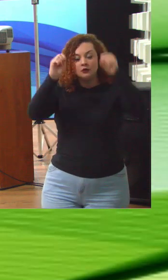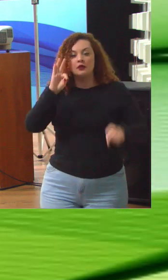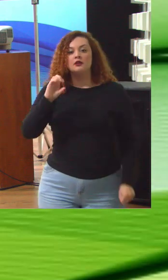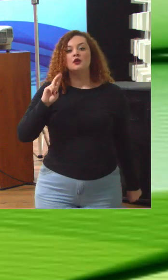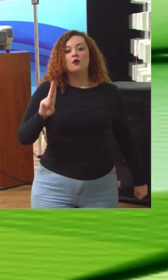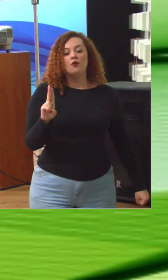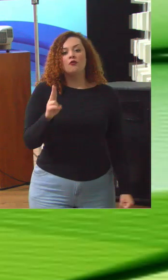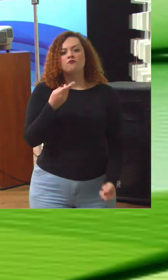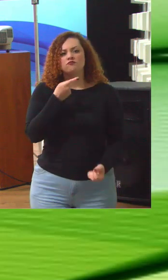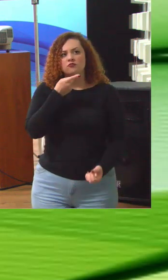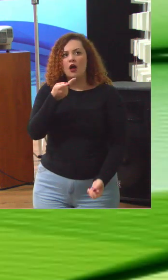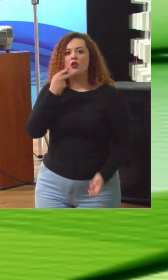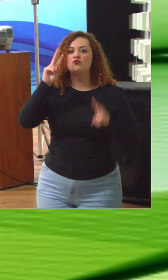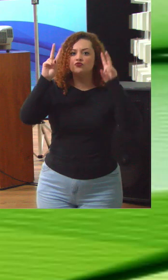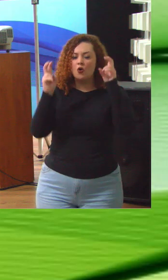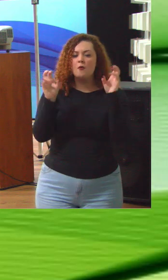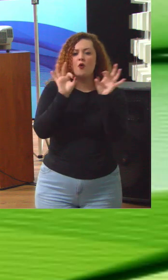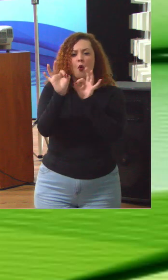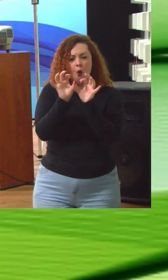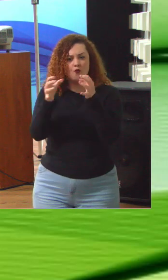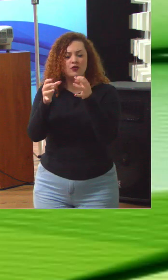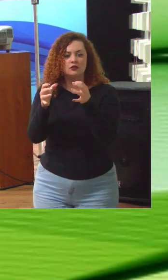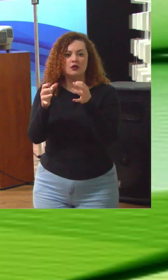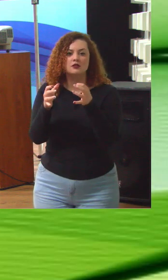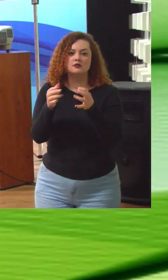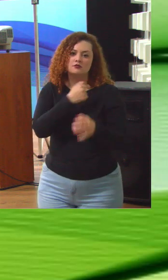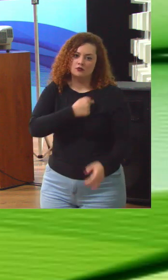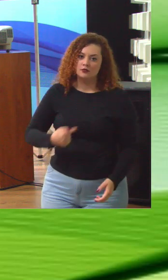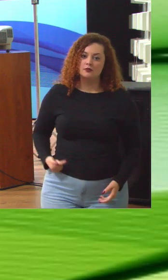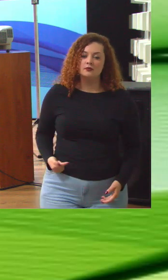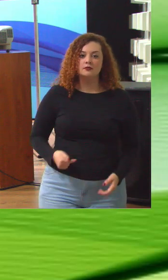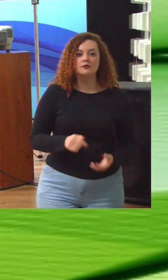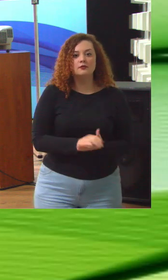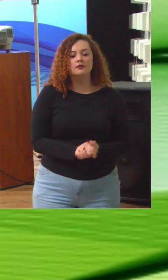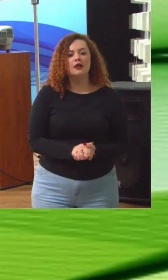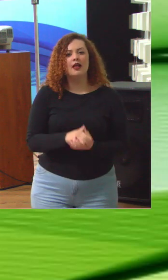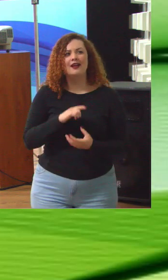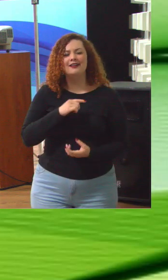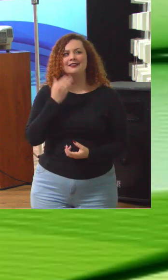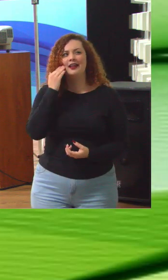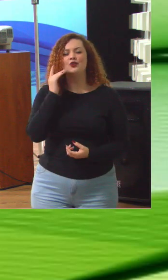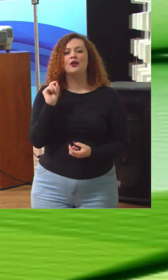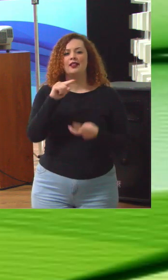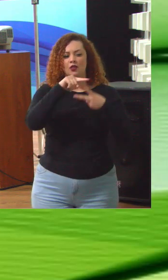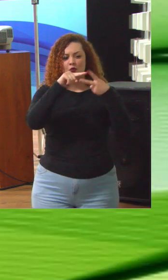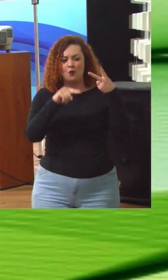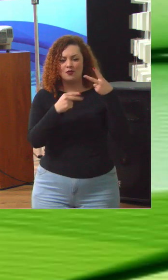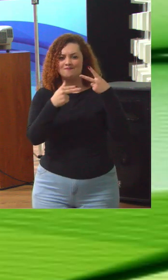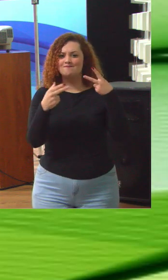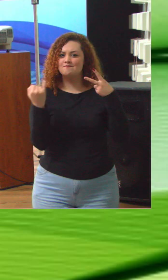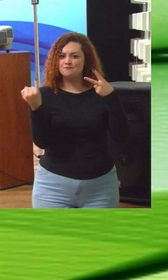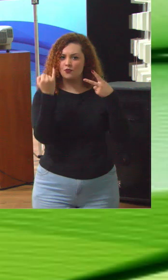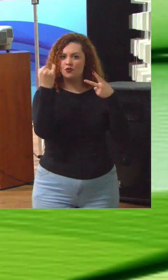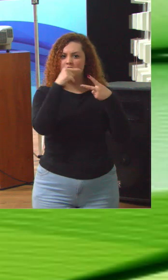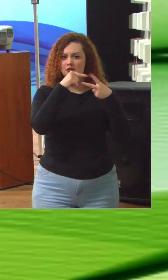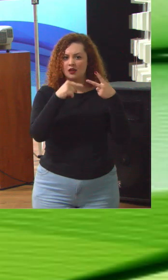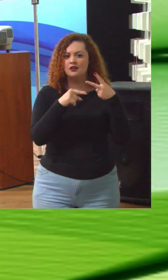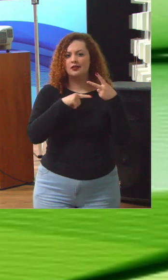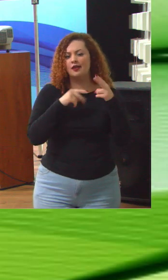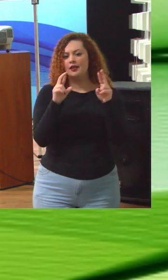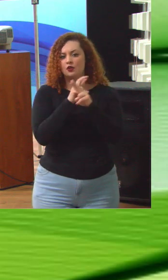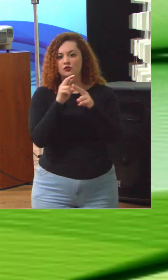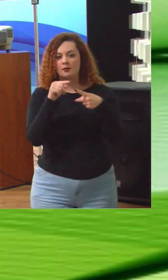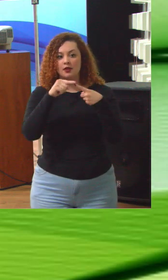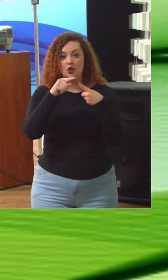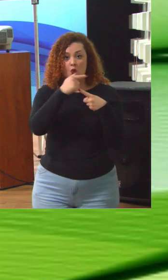quando fala sobre governança organizacional, ele entende que nós temos duas partes importantes que se relacionam, a